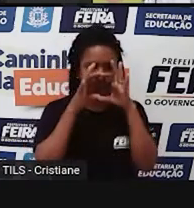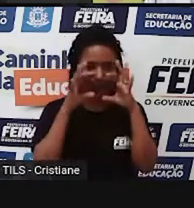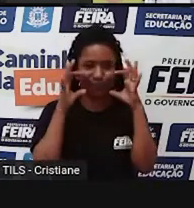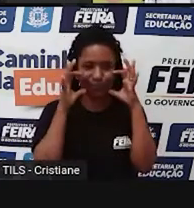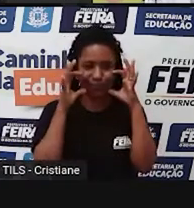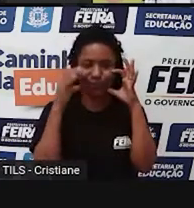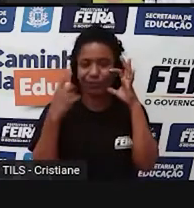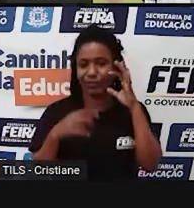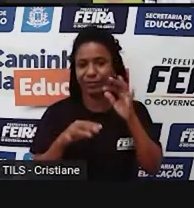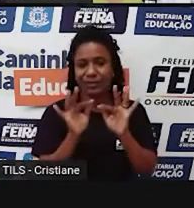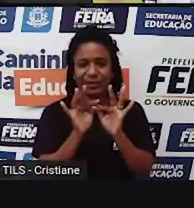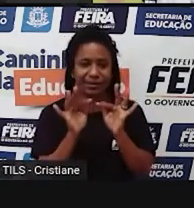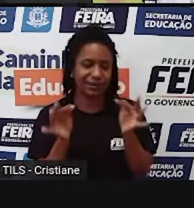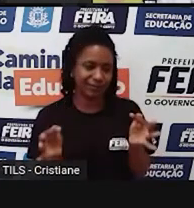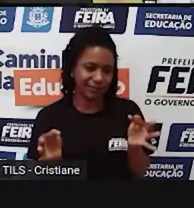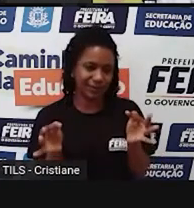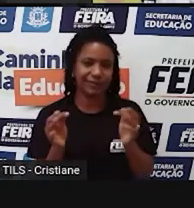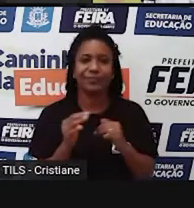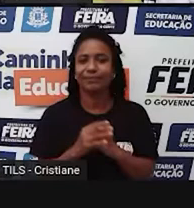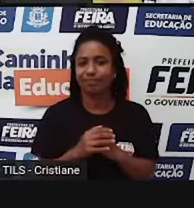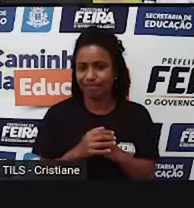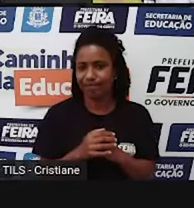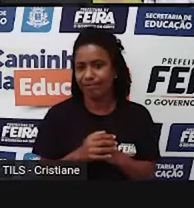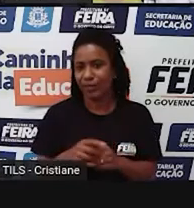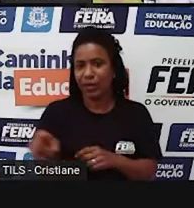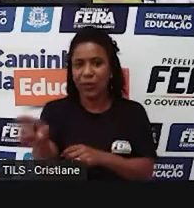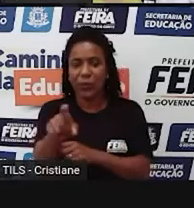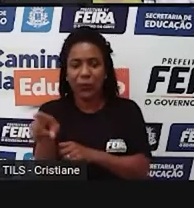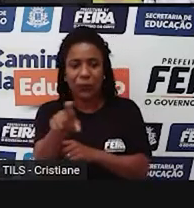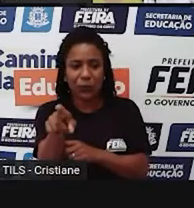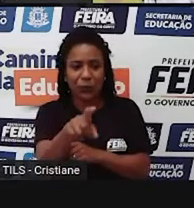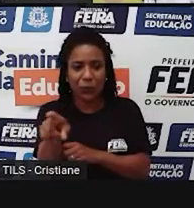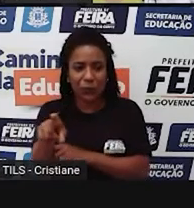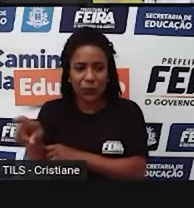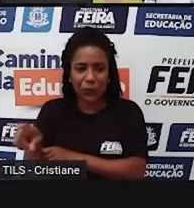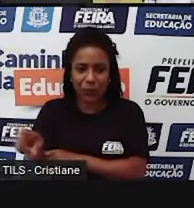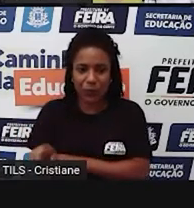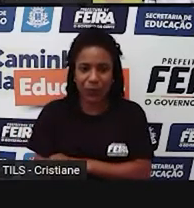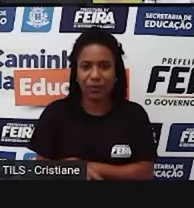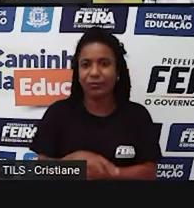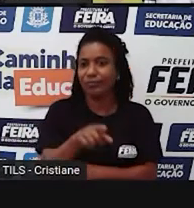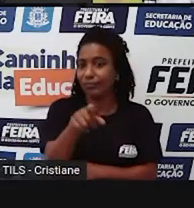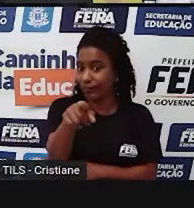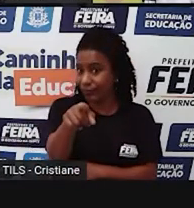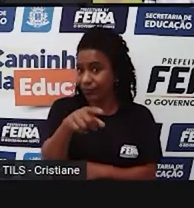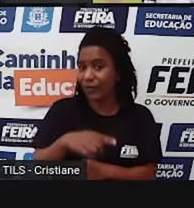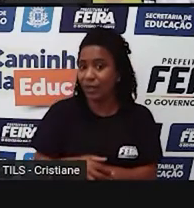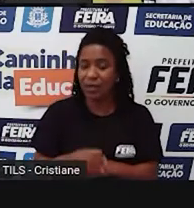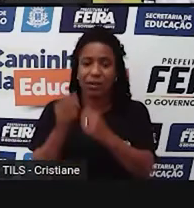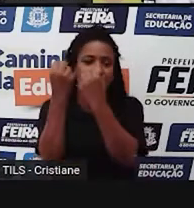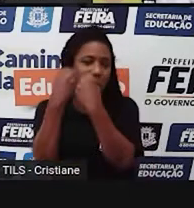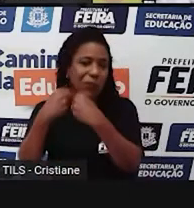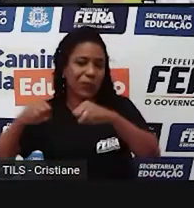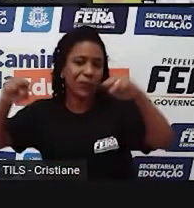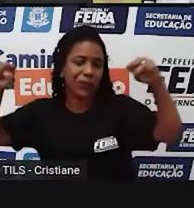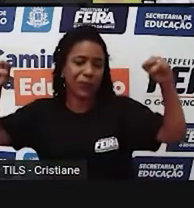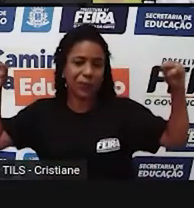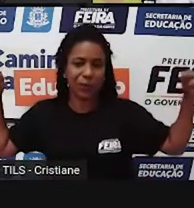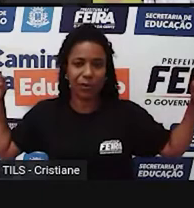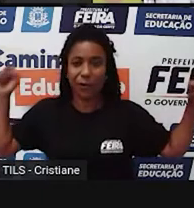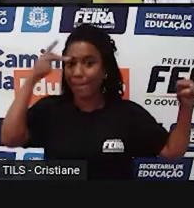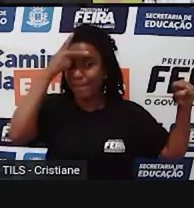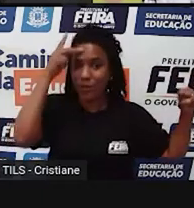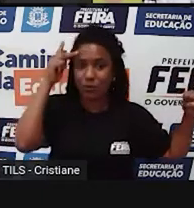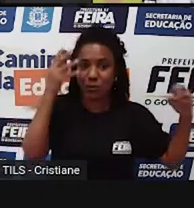Então, você percebe que ele fica muito nesse campo de ação. Olha o daqui, né? Que é uma lavoura maior, que utiliza mais